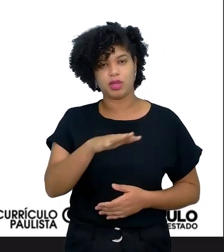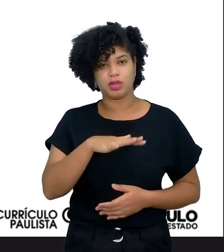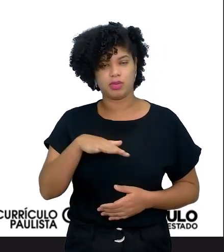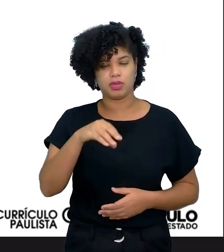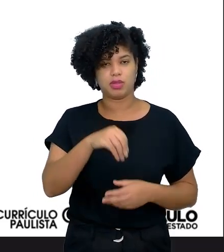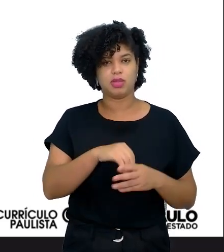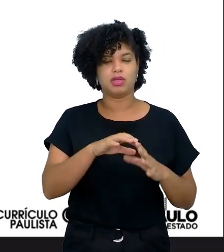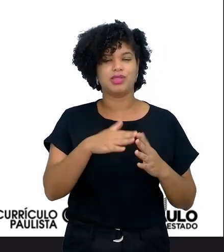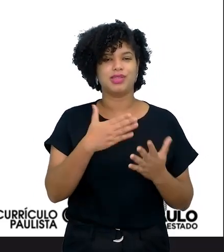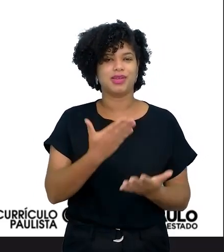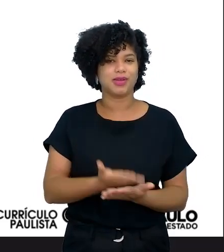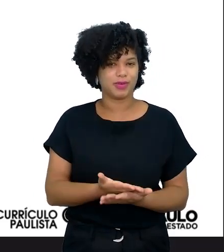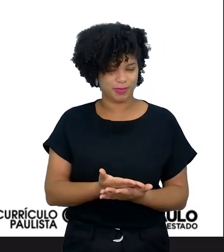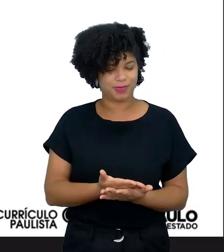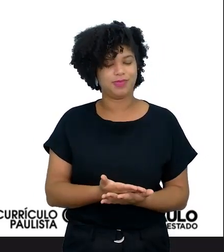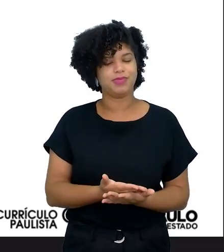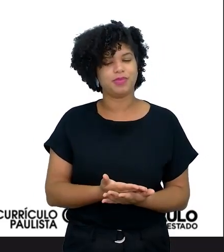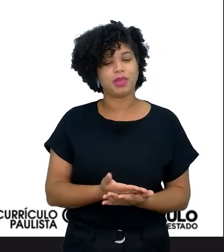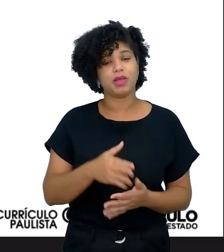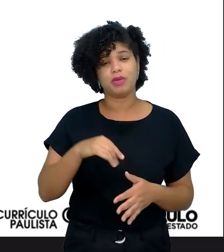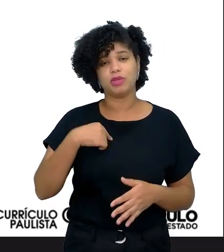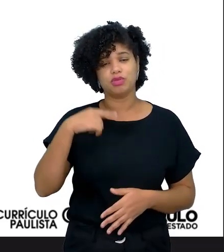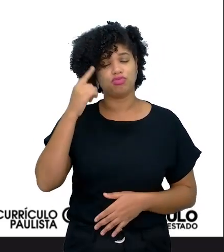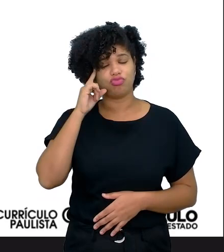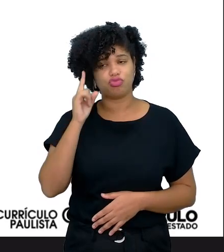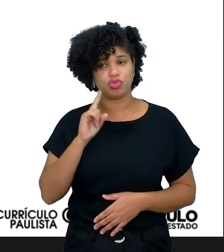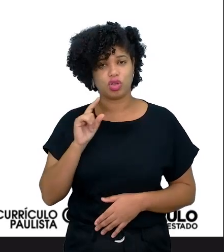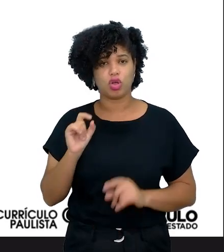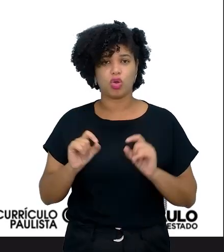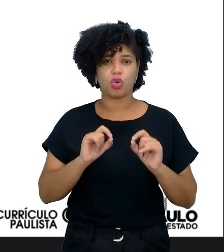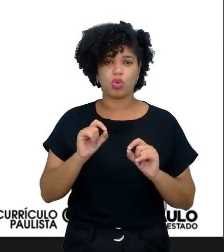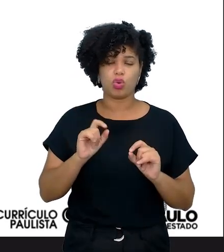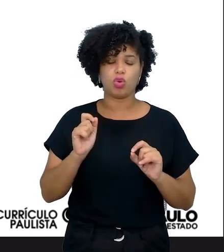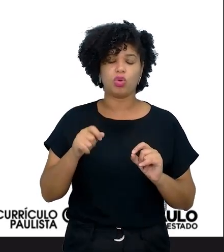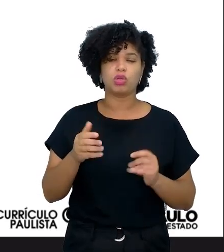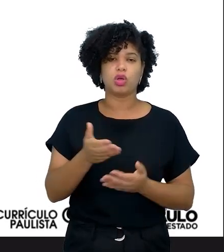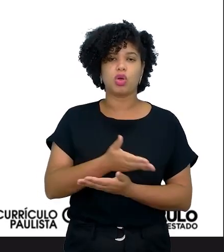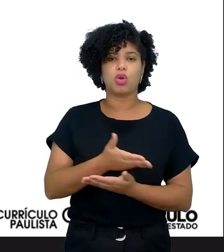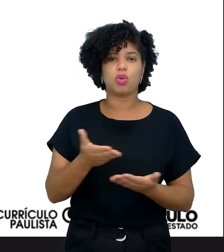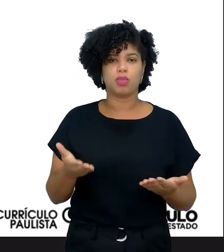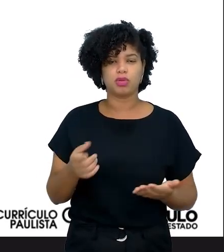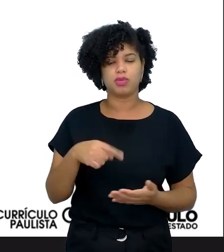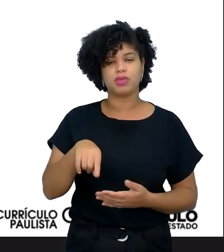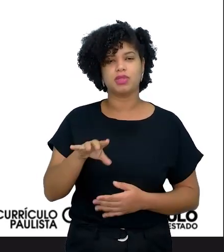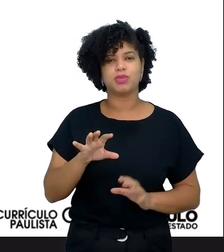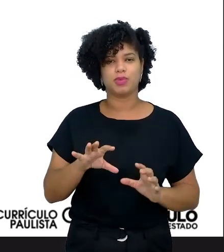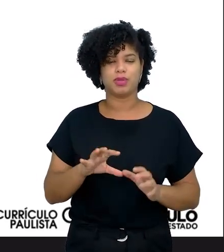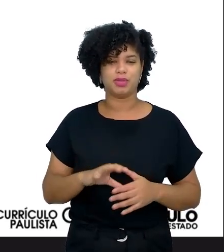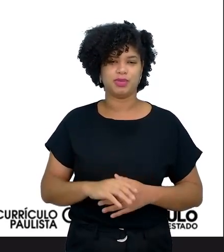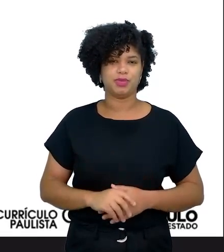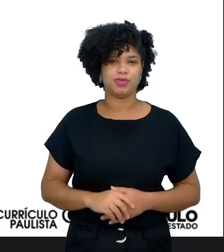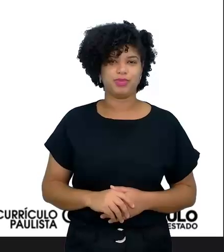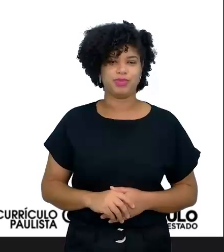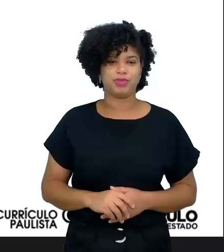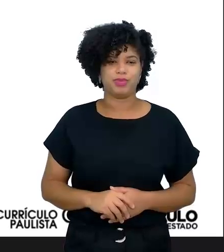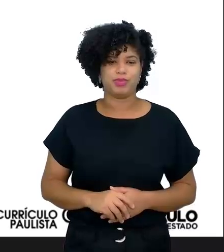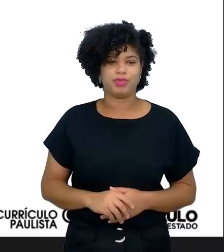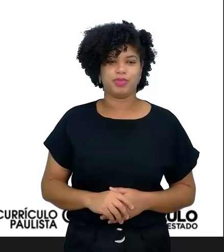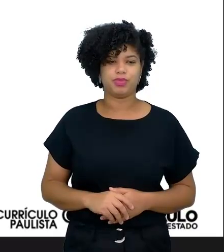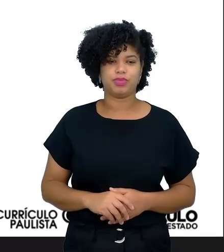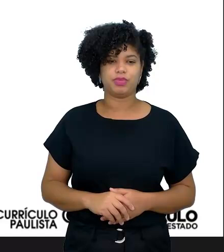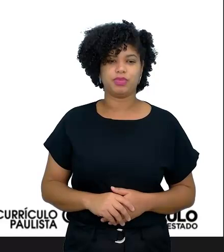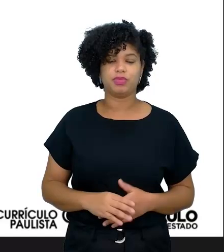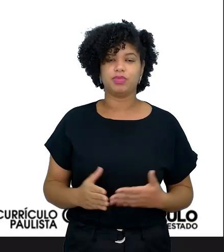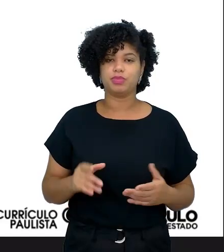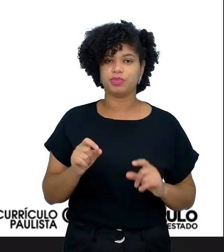escolar, ou seja, o que eu não sabia e agora eu sei, e eu compartilho com vocês esse bom momento. Bom, agora